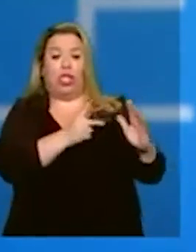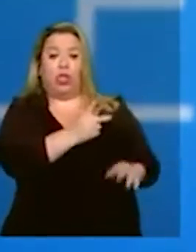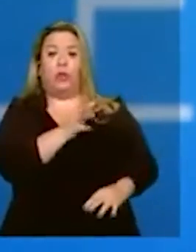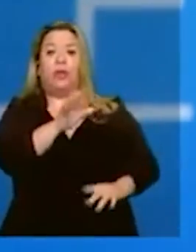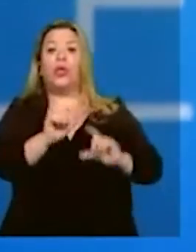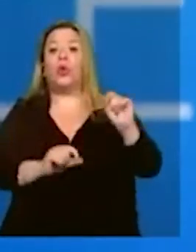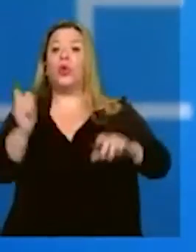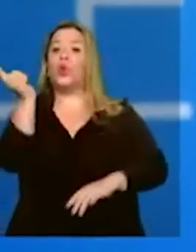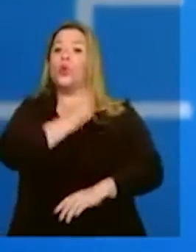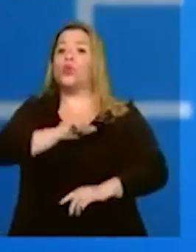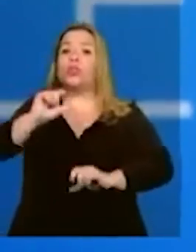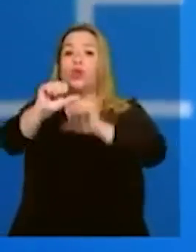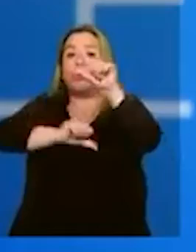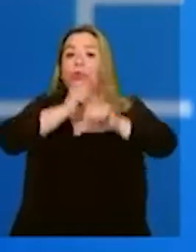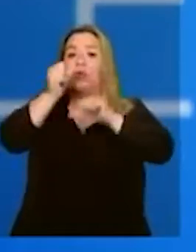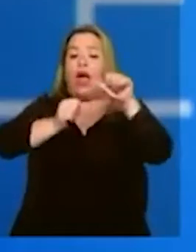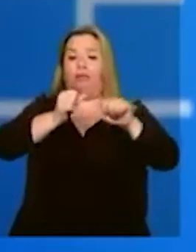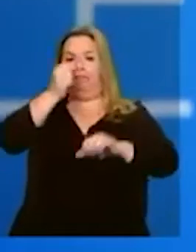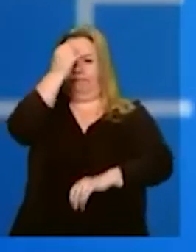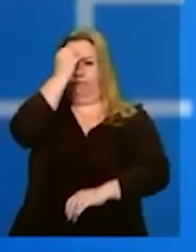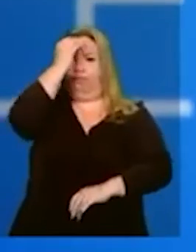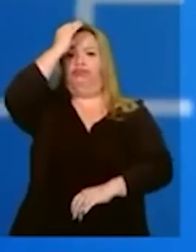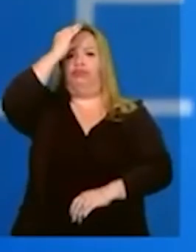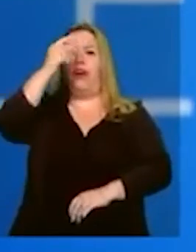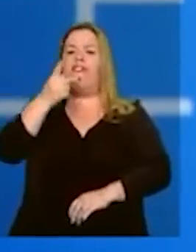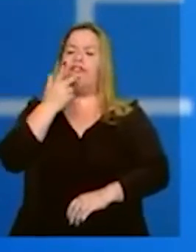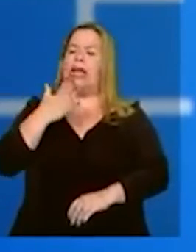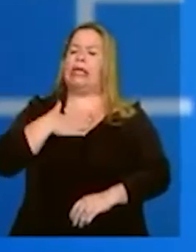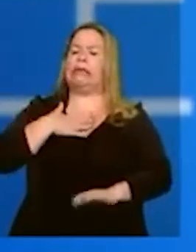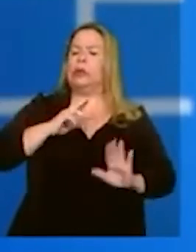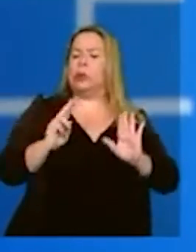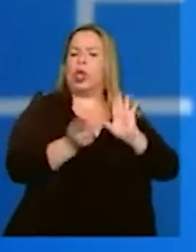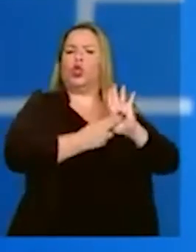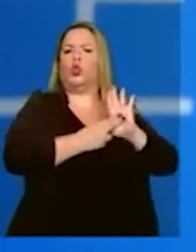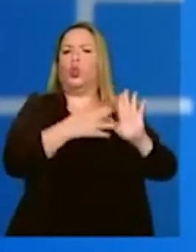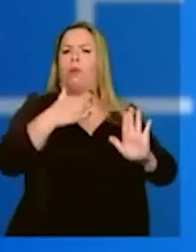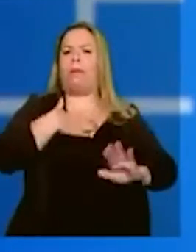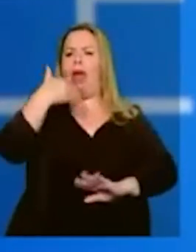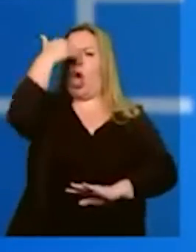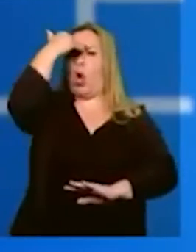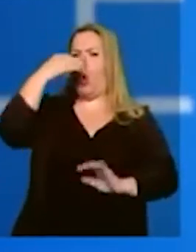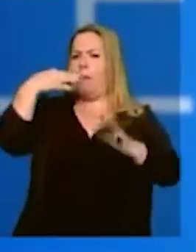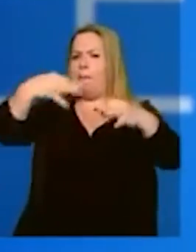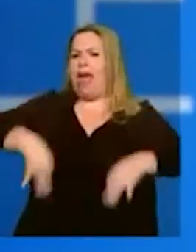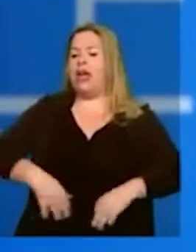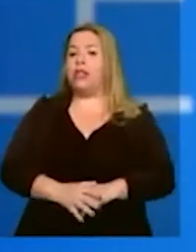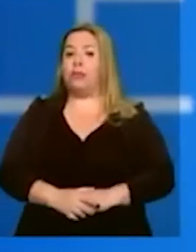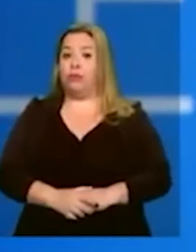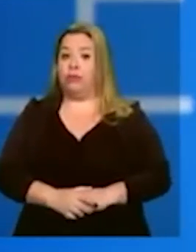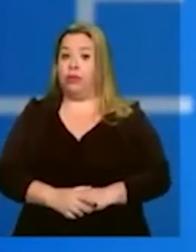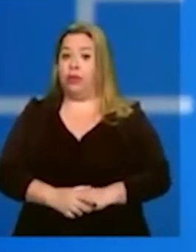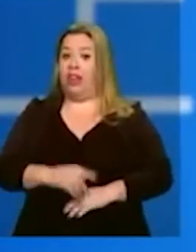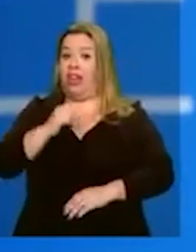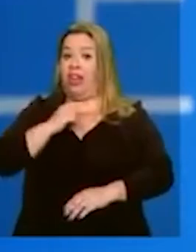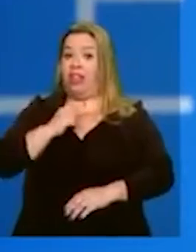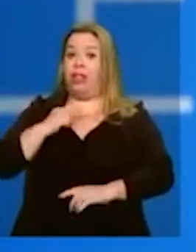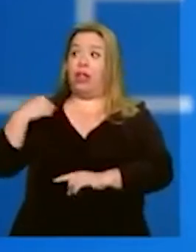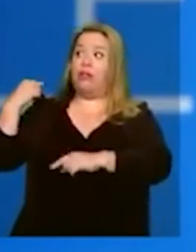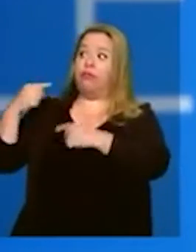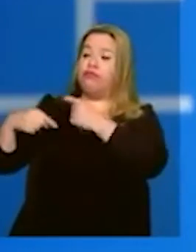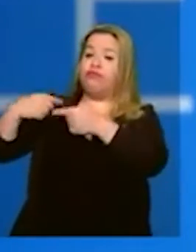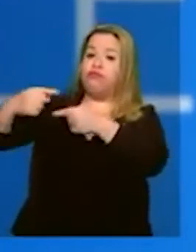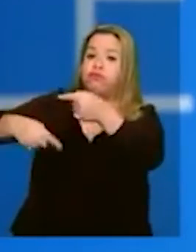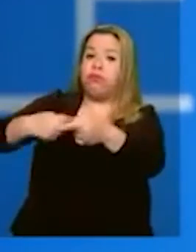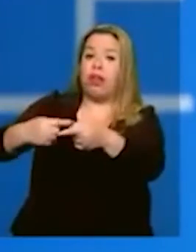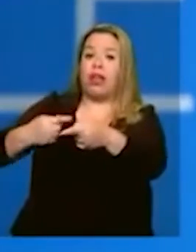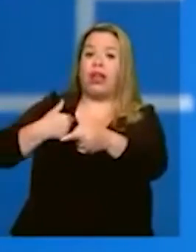reinvenção. O meia-culpa, a formação de lideranças. O tempo passou e a turma ficou. Ficou para